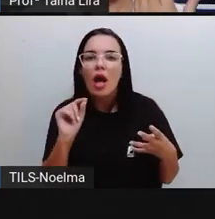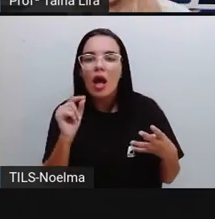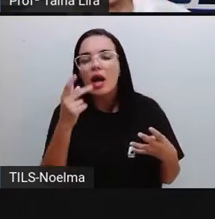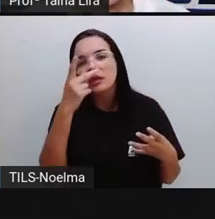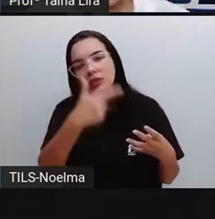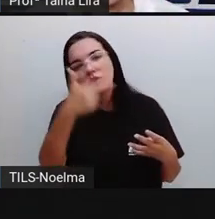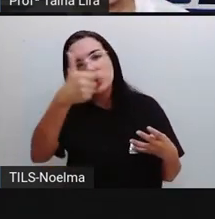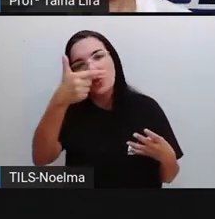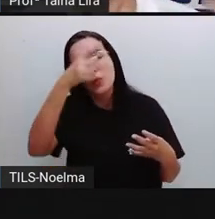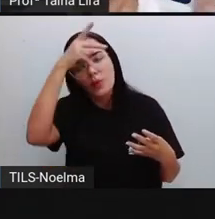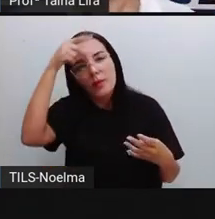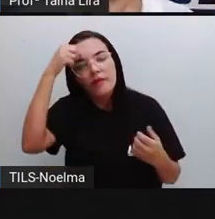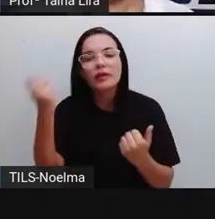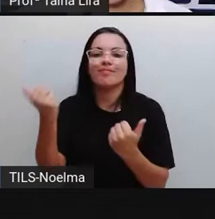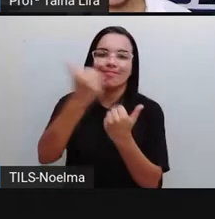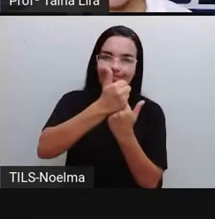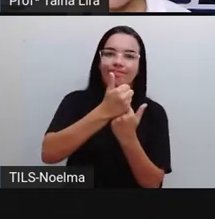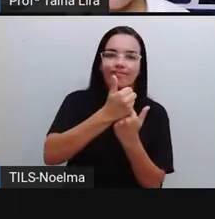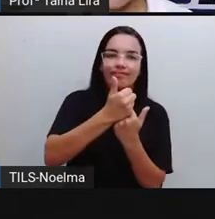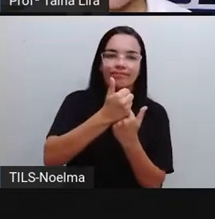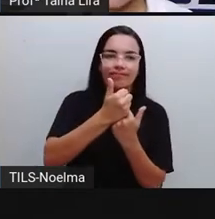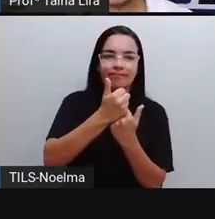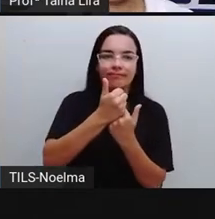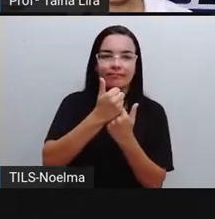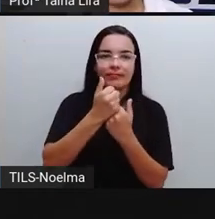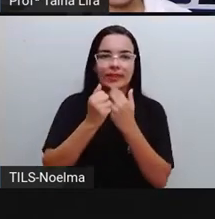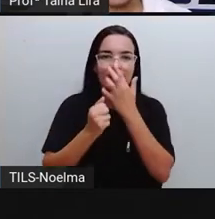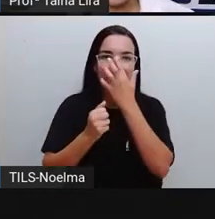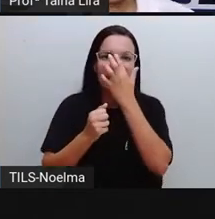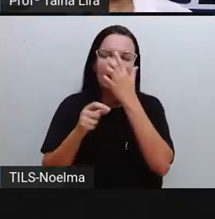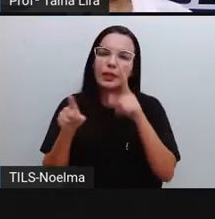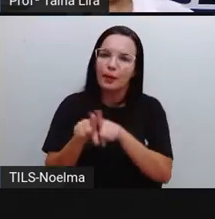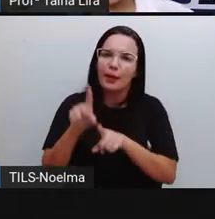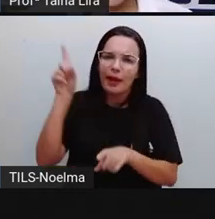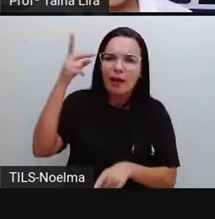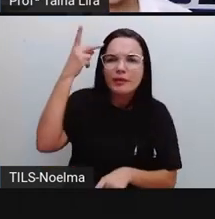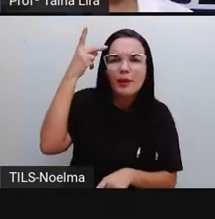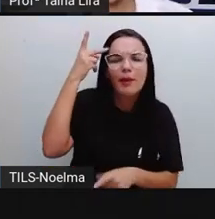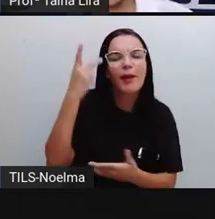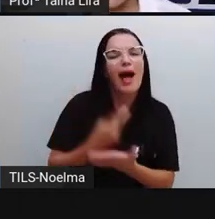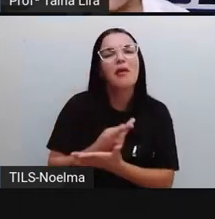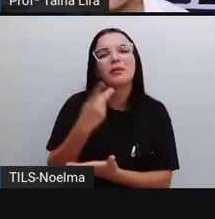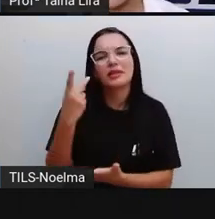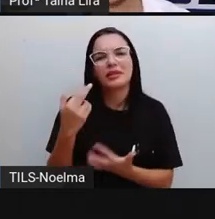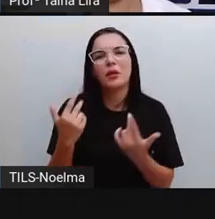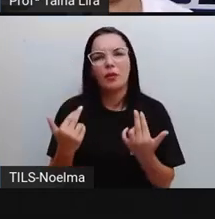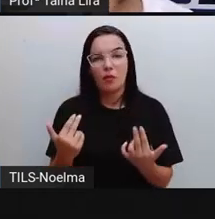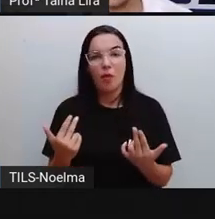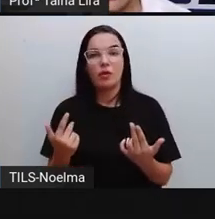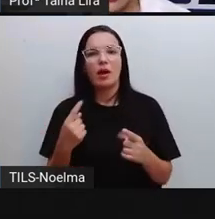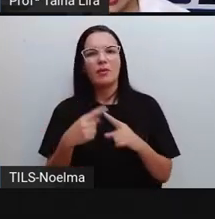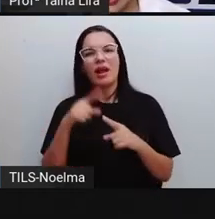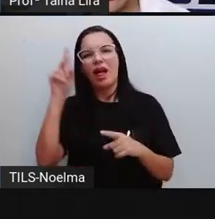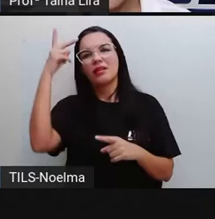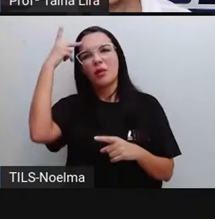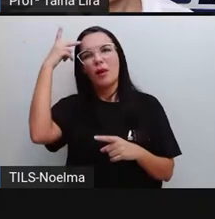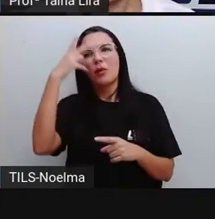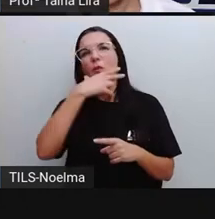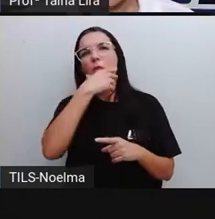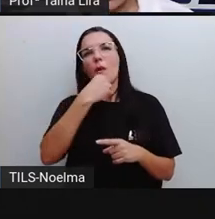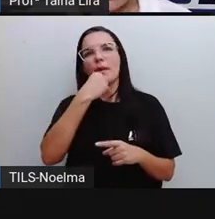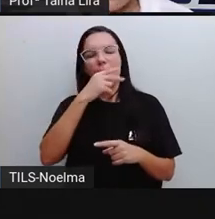assume. A gente teve esse caso também em São Paulo, esse mesmo prefeito infelizmente faleceu e o vice-prefeito